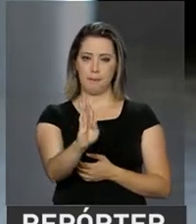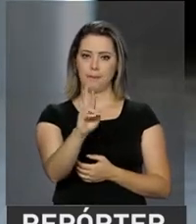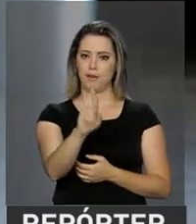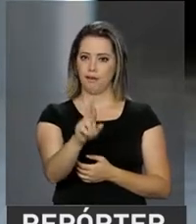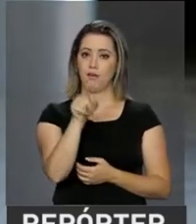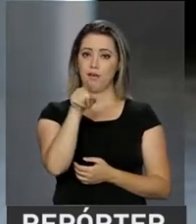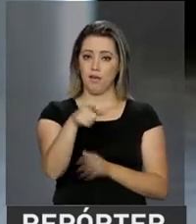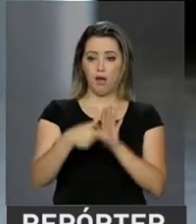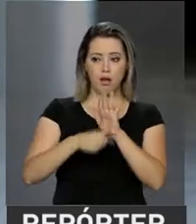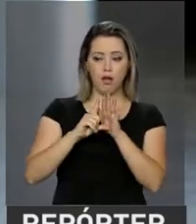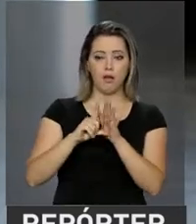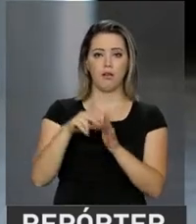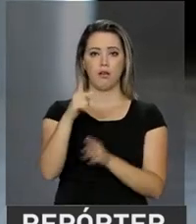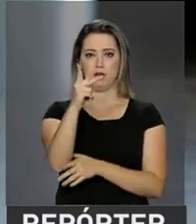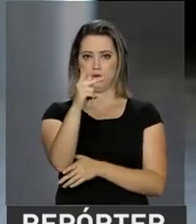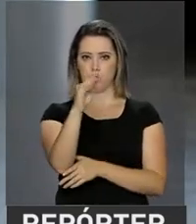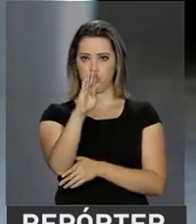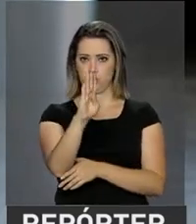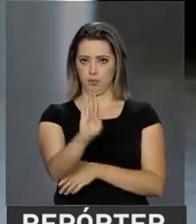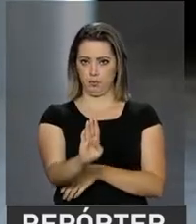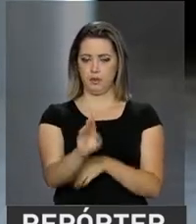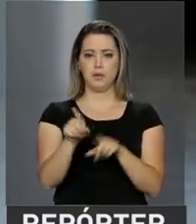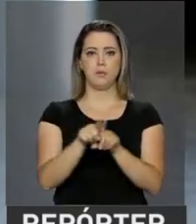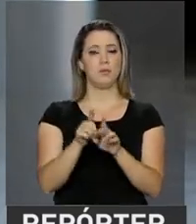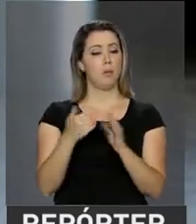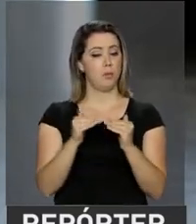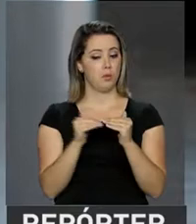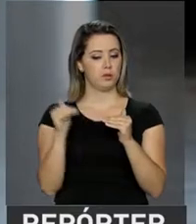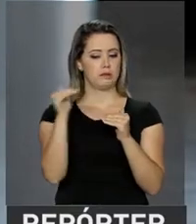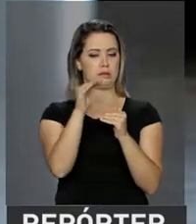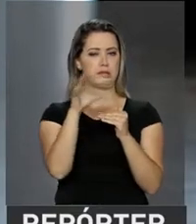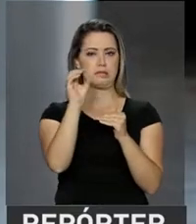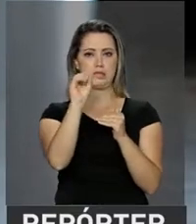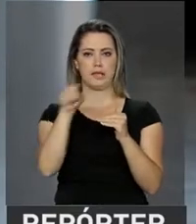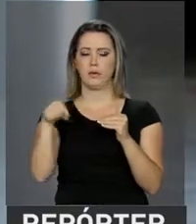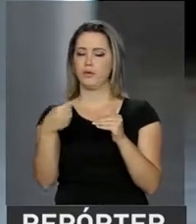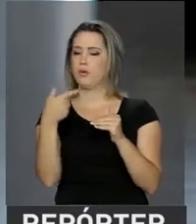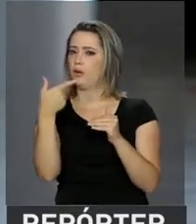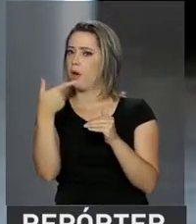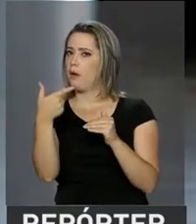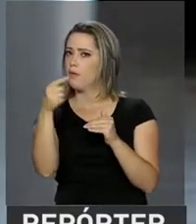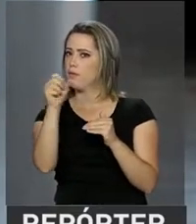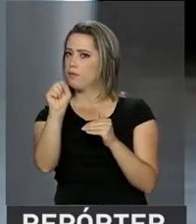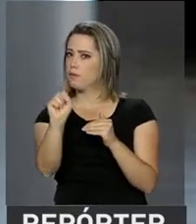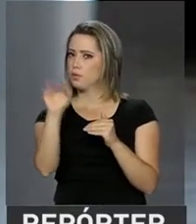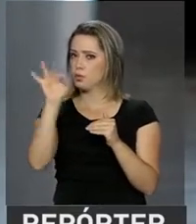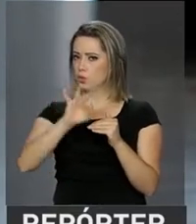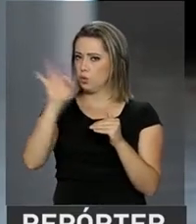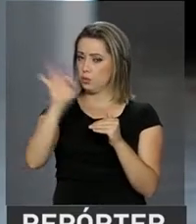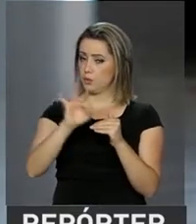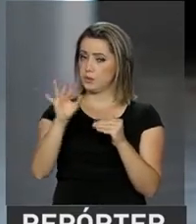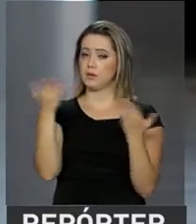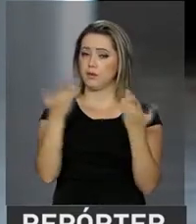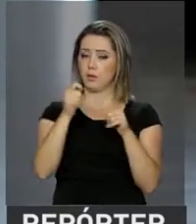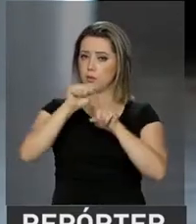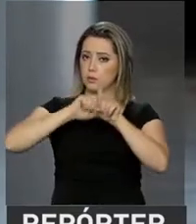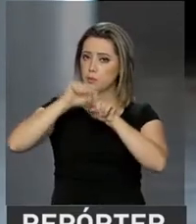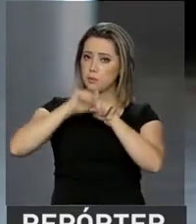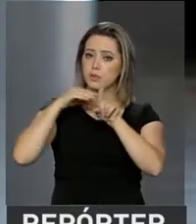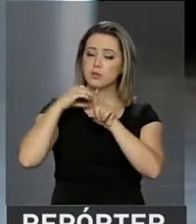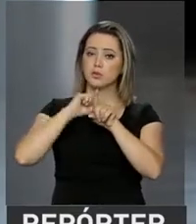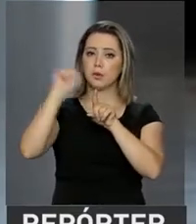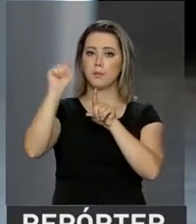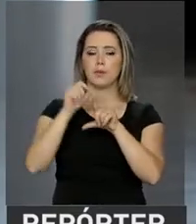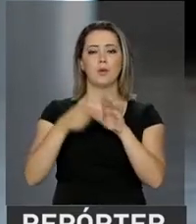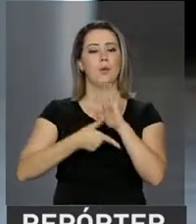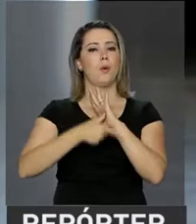já falou, registrou alta de 0,28% no mês de abril, após apresentar uma